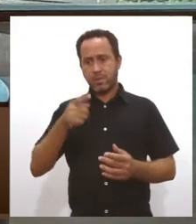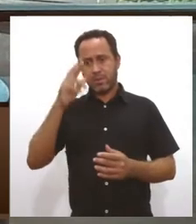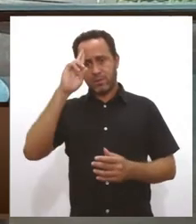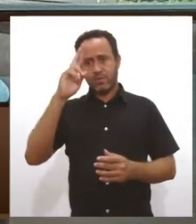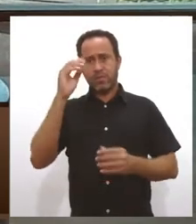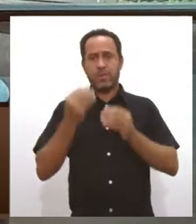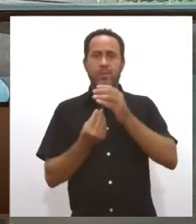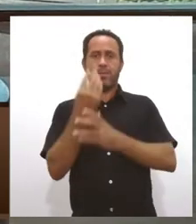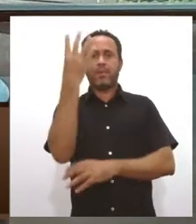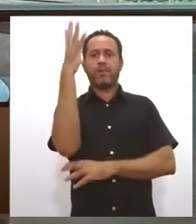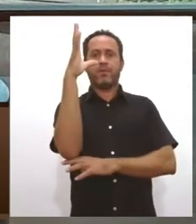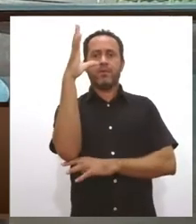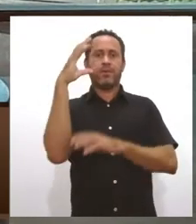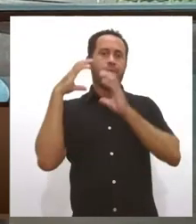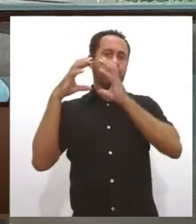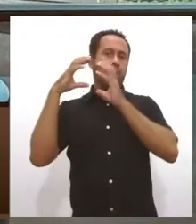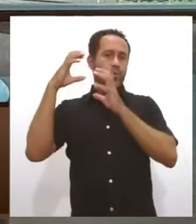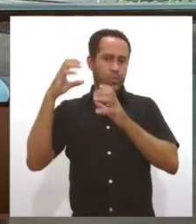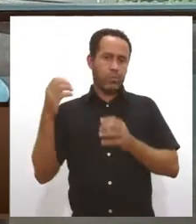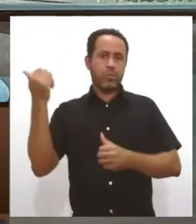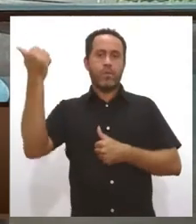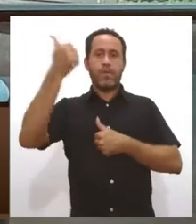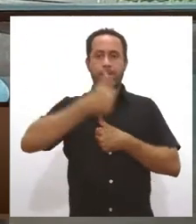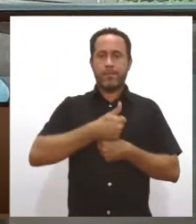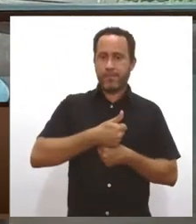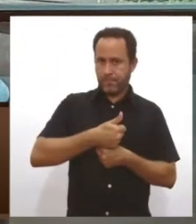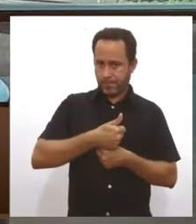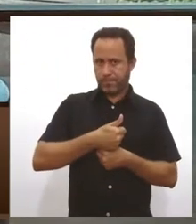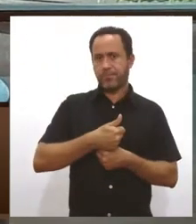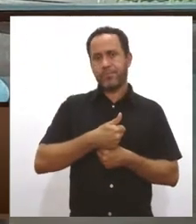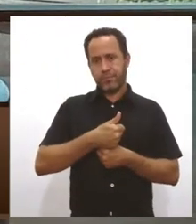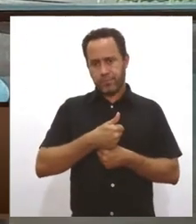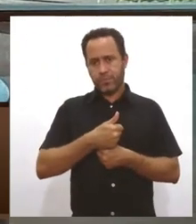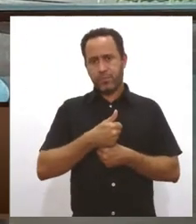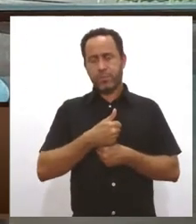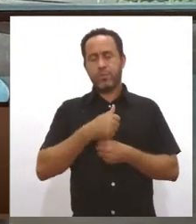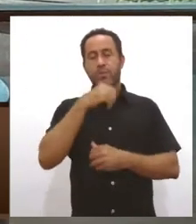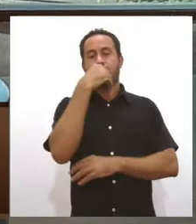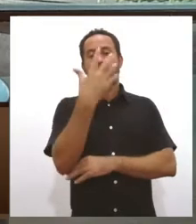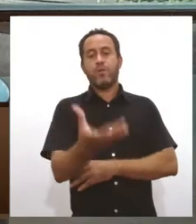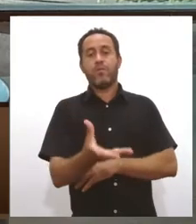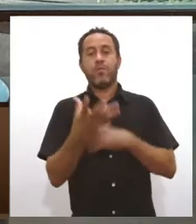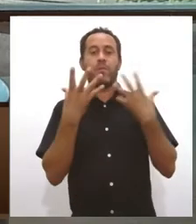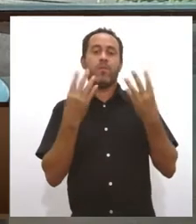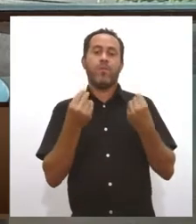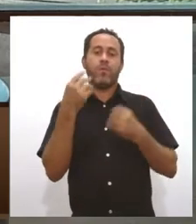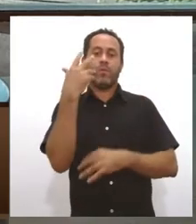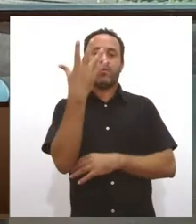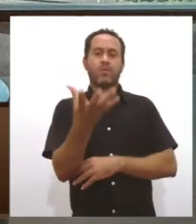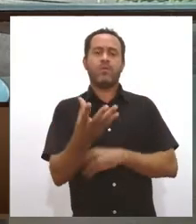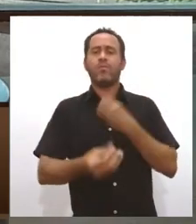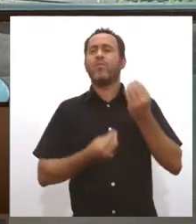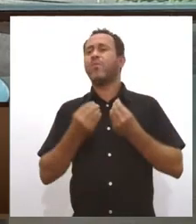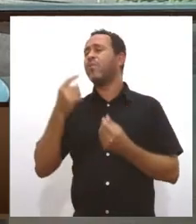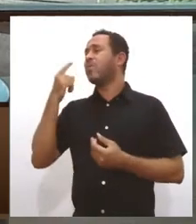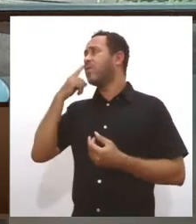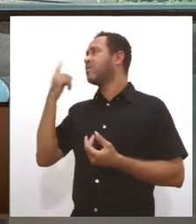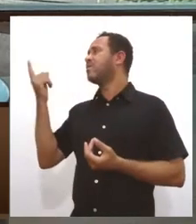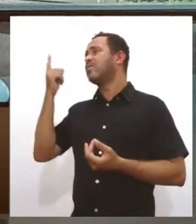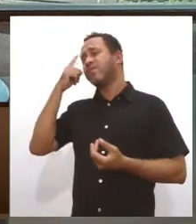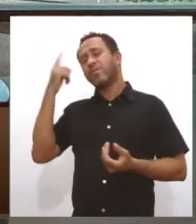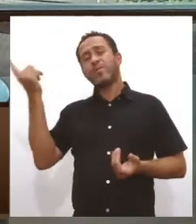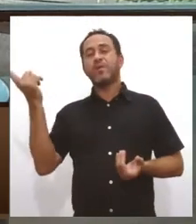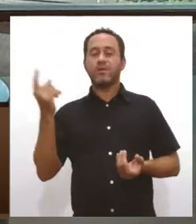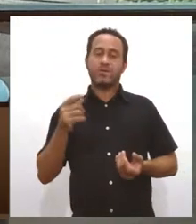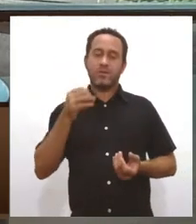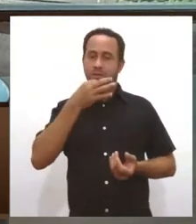Sim. Para repor, para compensar, entre aspas, aquilo que foi desmatado. Como é que a senhora, o que a senhora pensa sobre isso? Qual